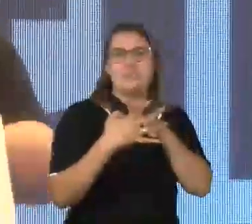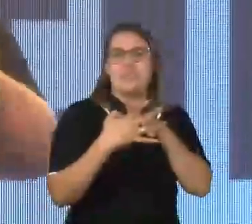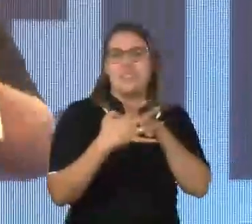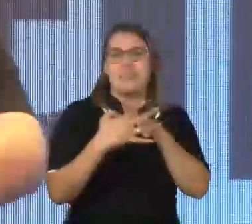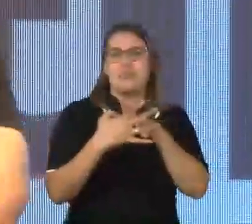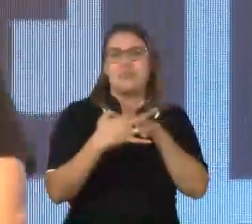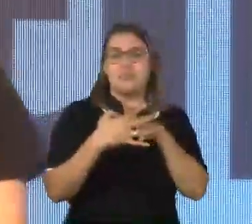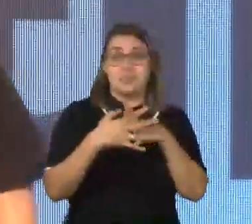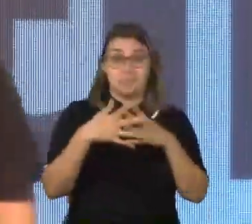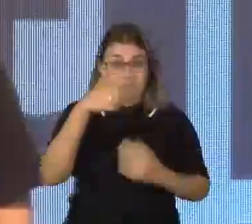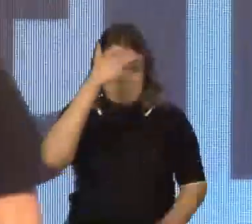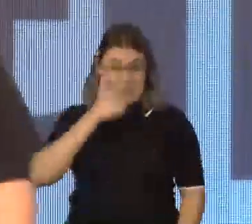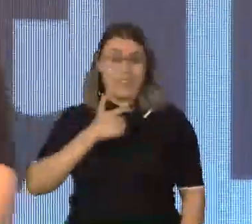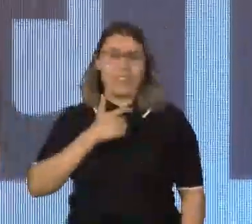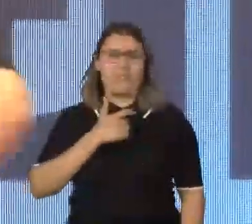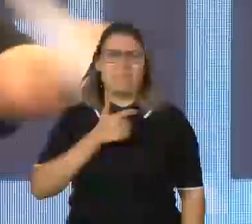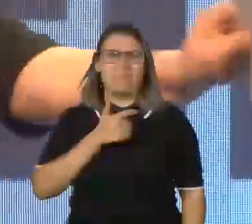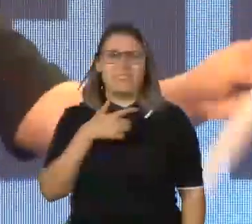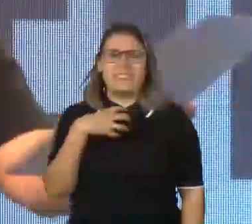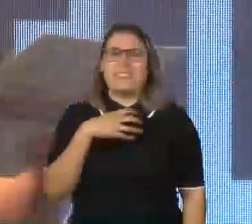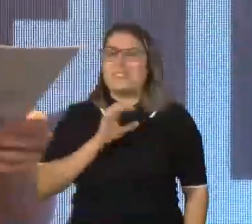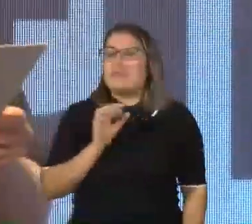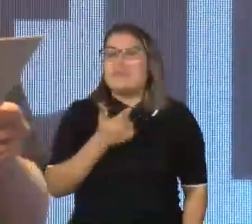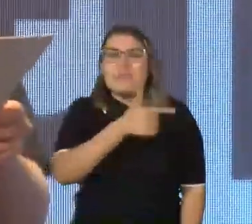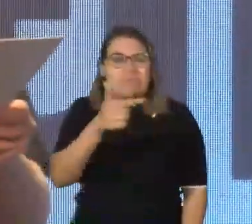Podendo falar neste, sem dúvida,